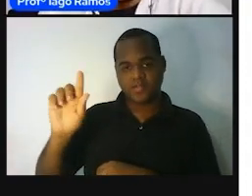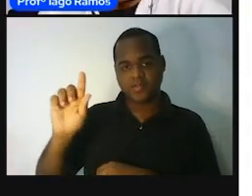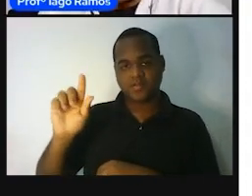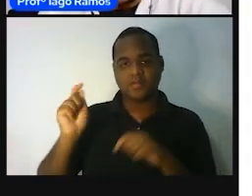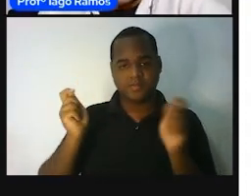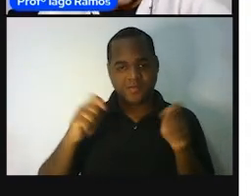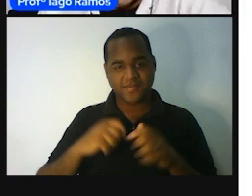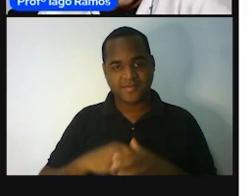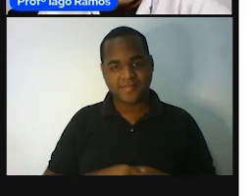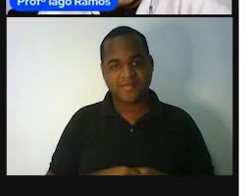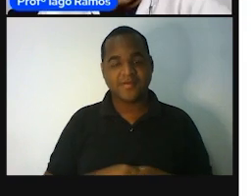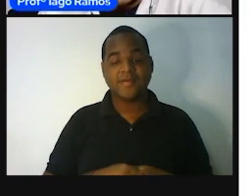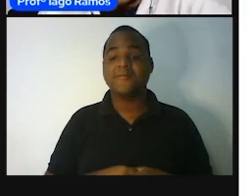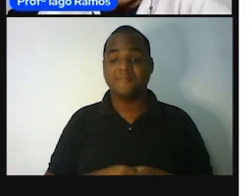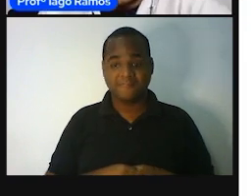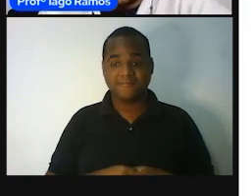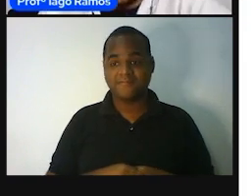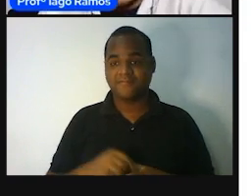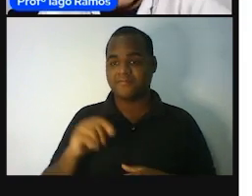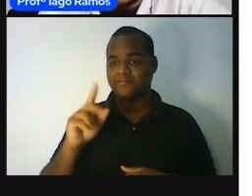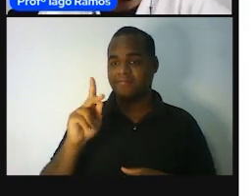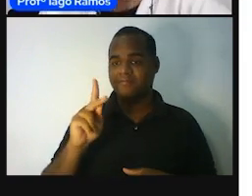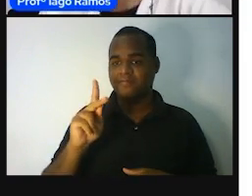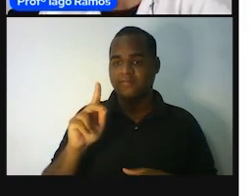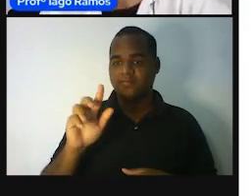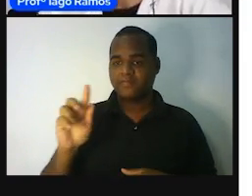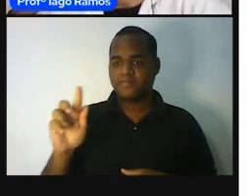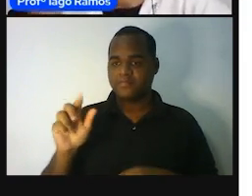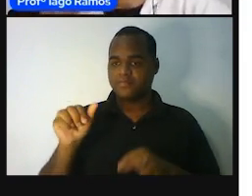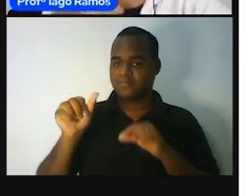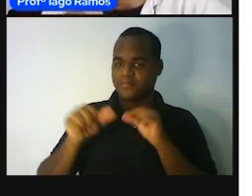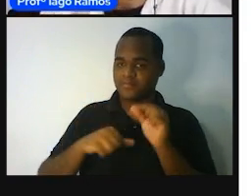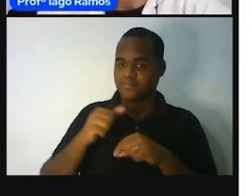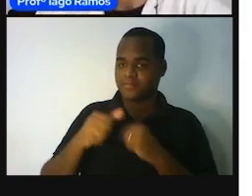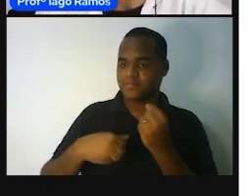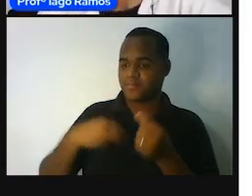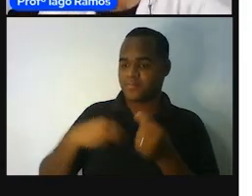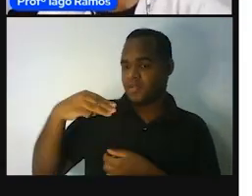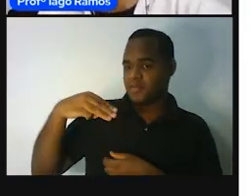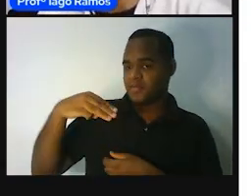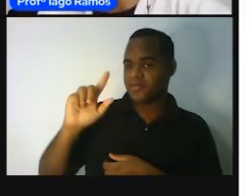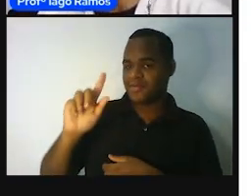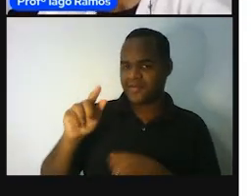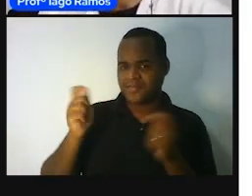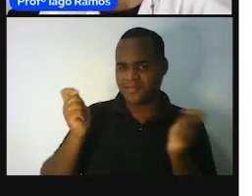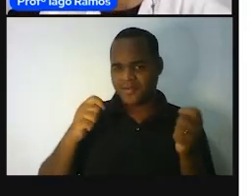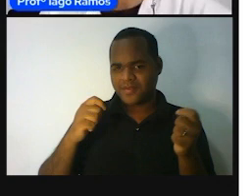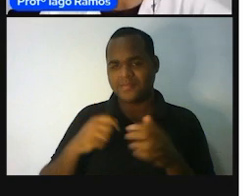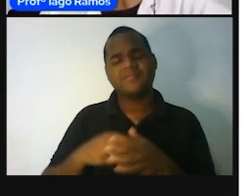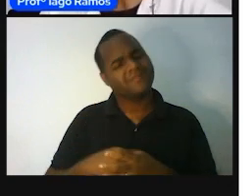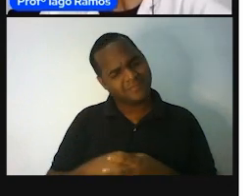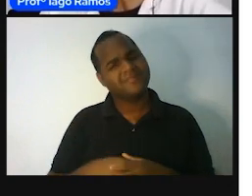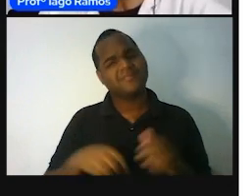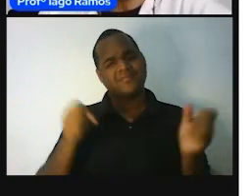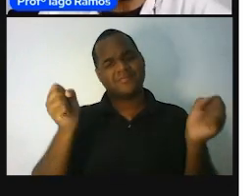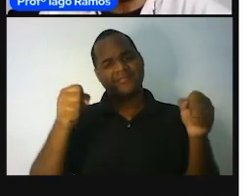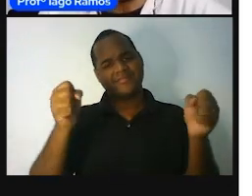dá para pegar o quilograma e fazer miligrama em miligrama, tá bem. Tá? São